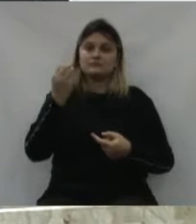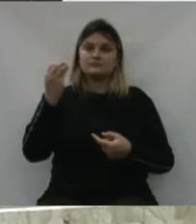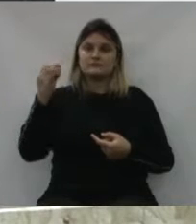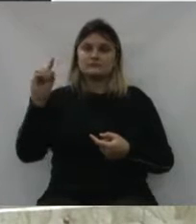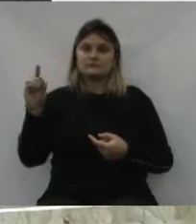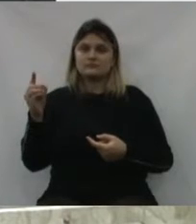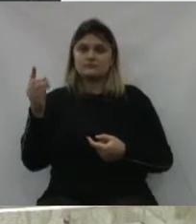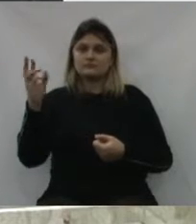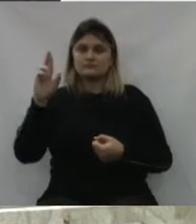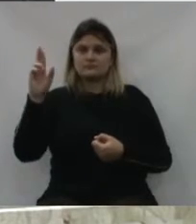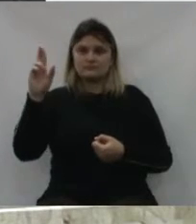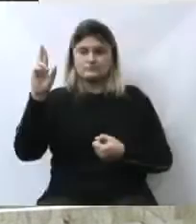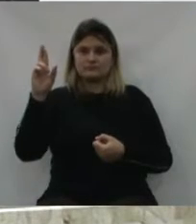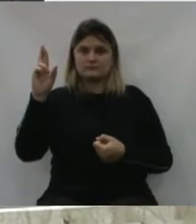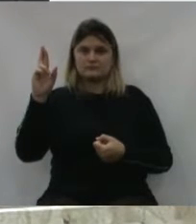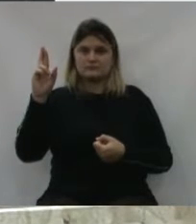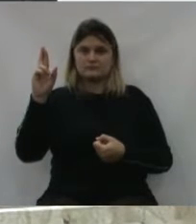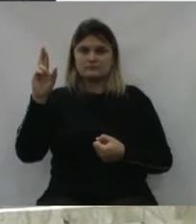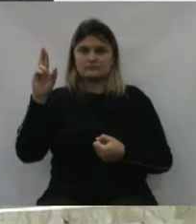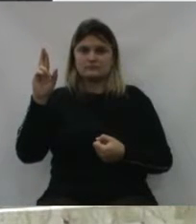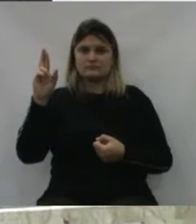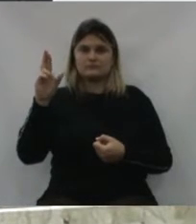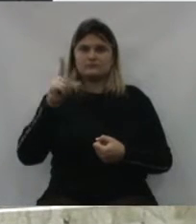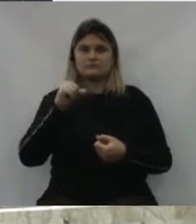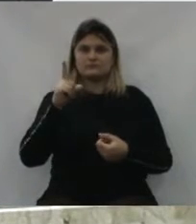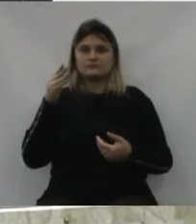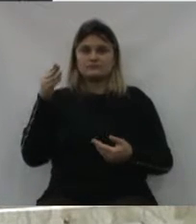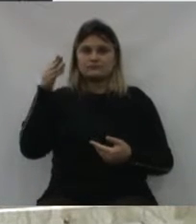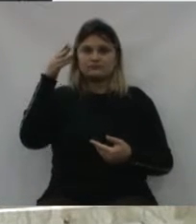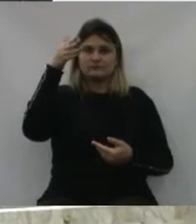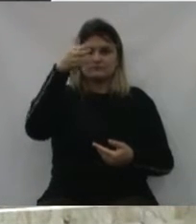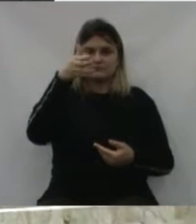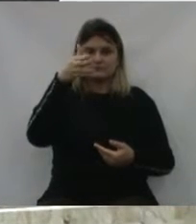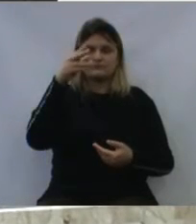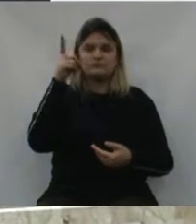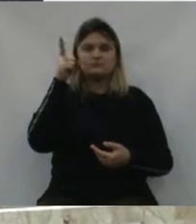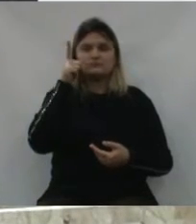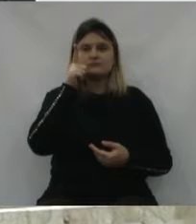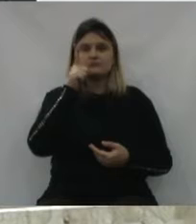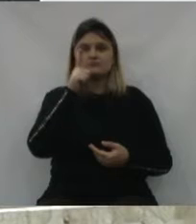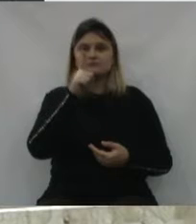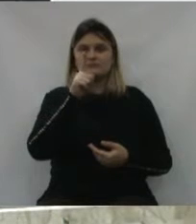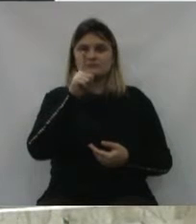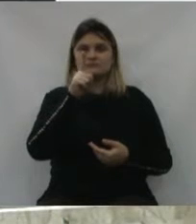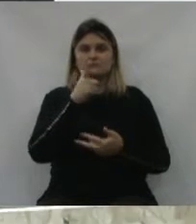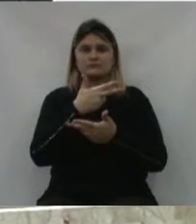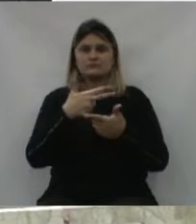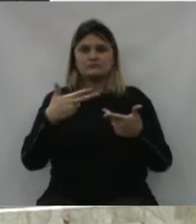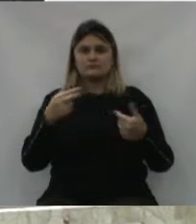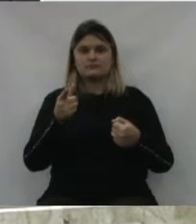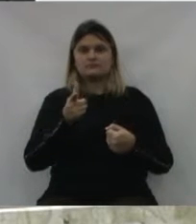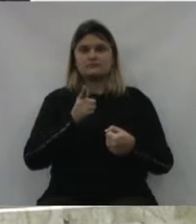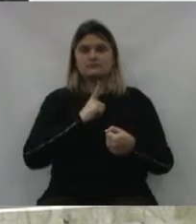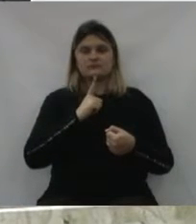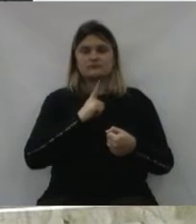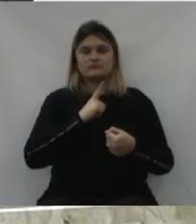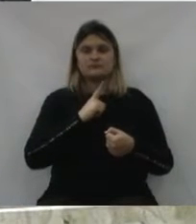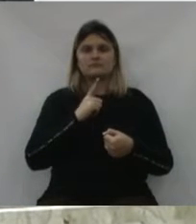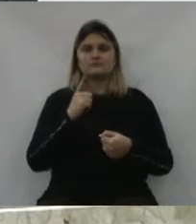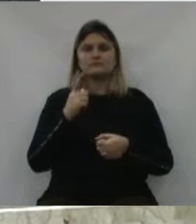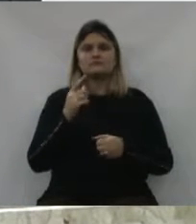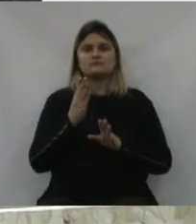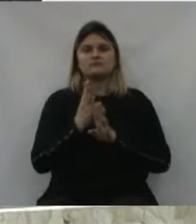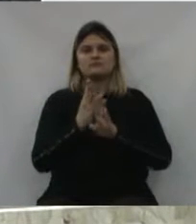Mais R$ mil foi direcionado para que fosse atendido as consultas que